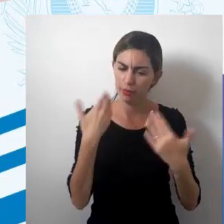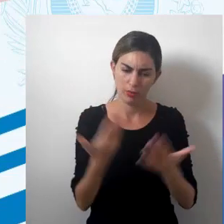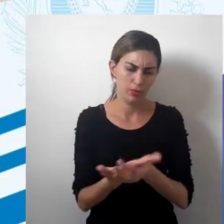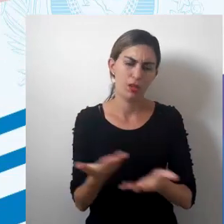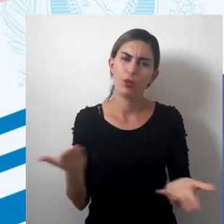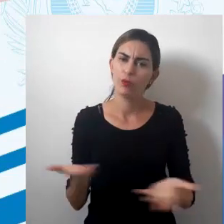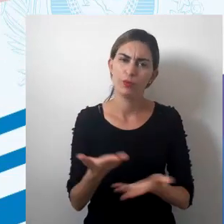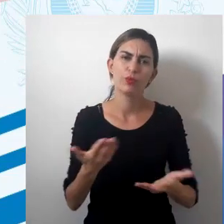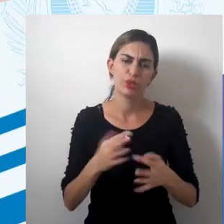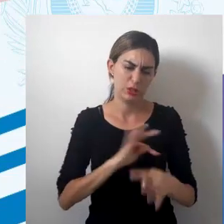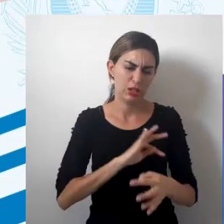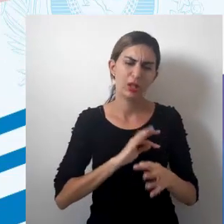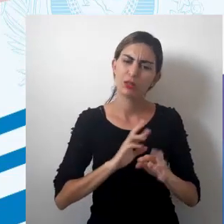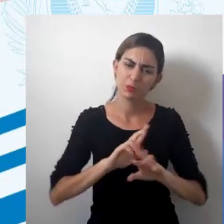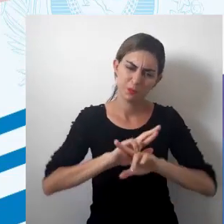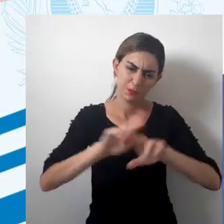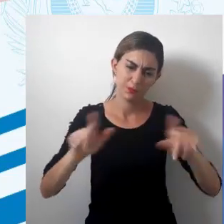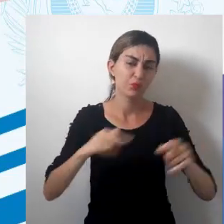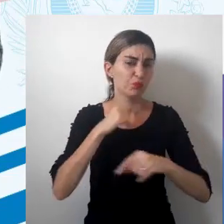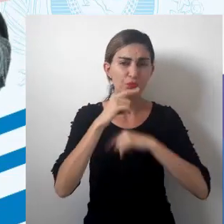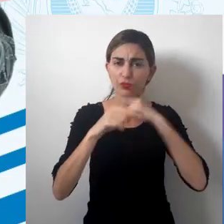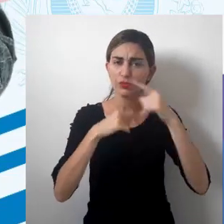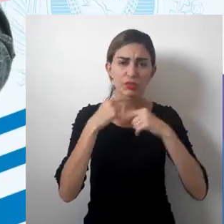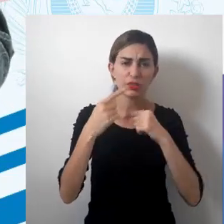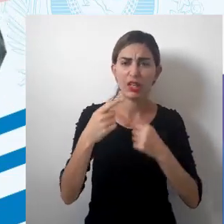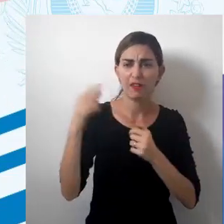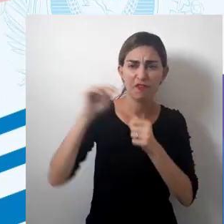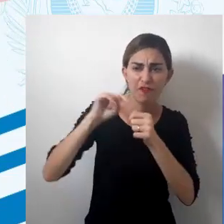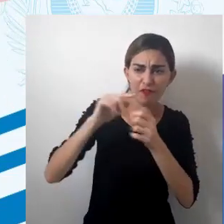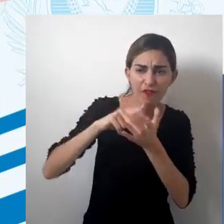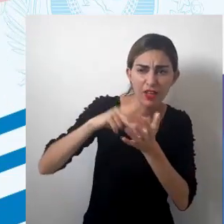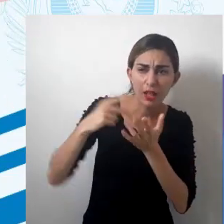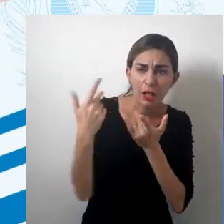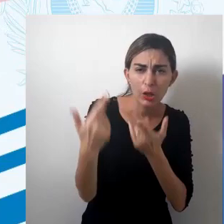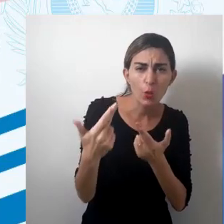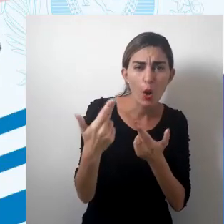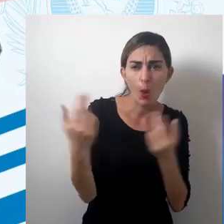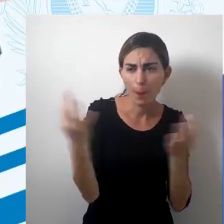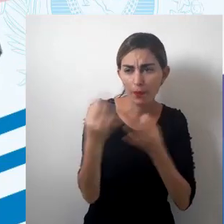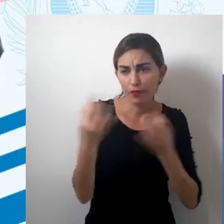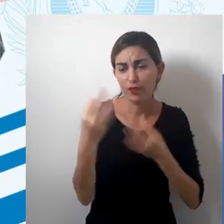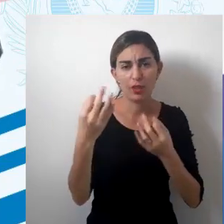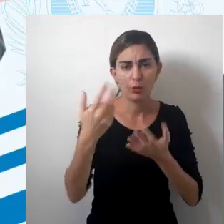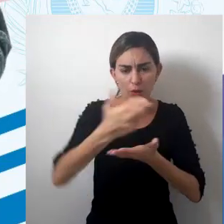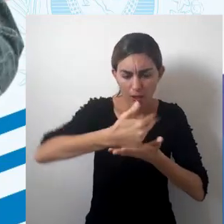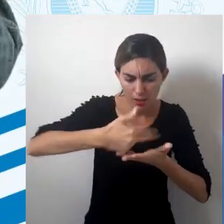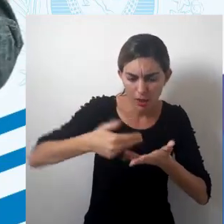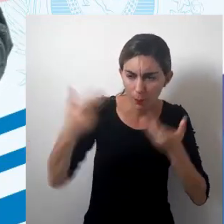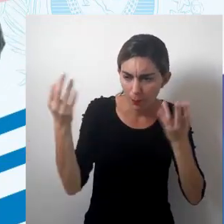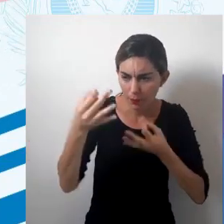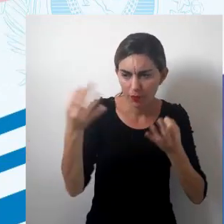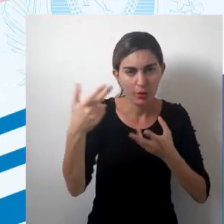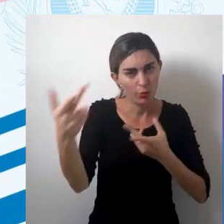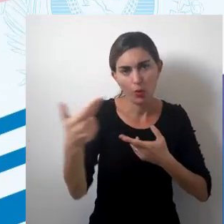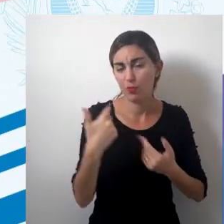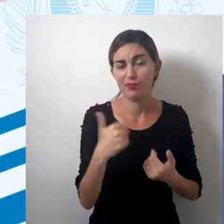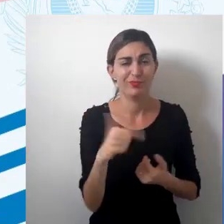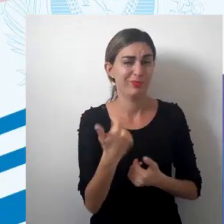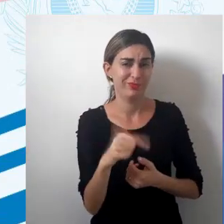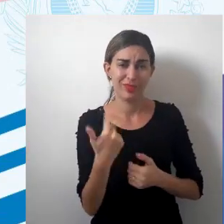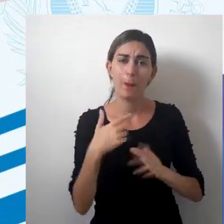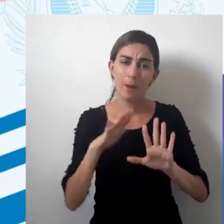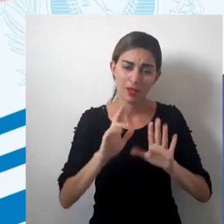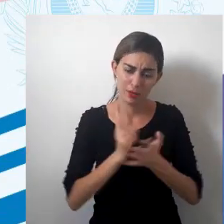com as técnicas mais sofisticadas, não se consegue essa representação com 100% de perfeição, né? Mas sempre havendo esse